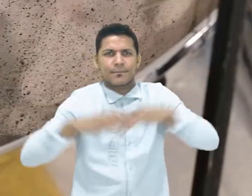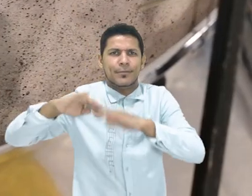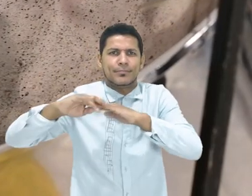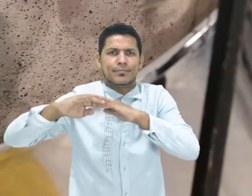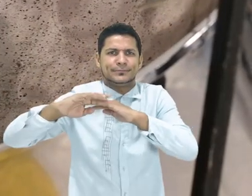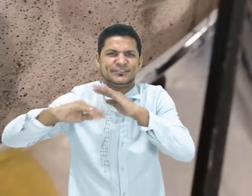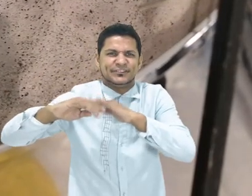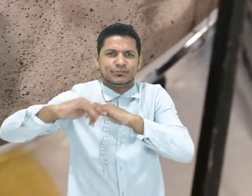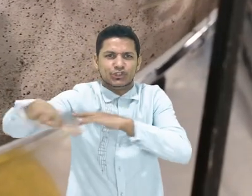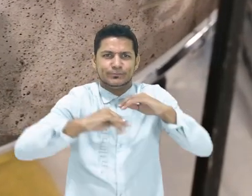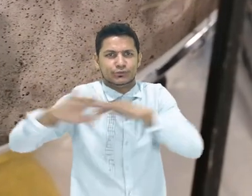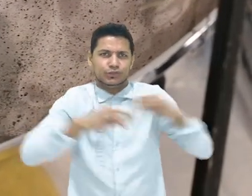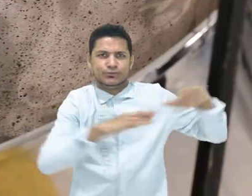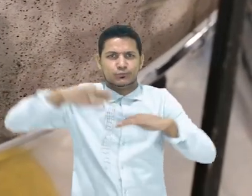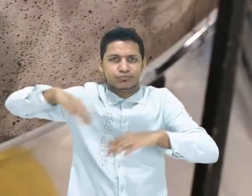Amém.